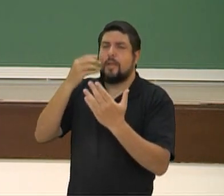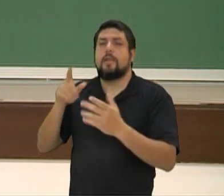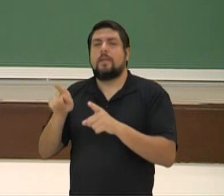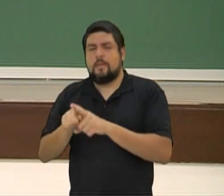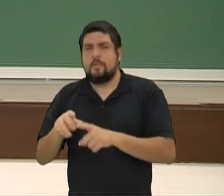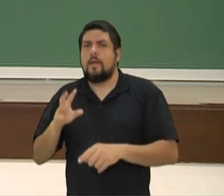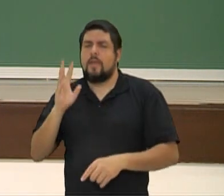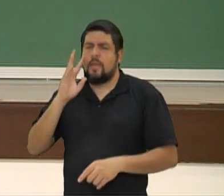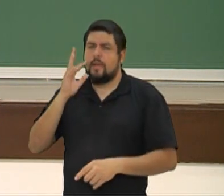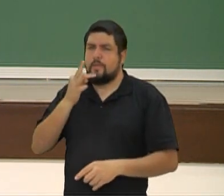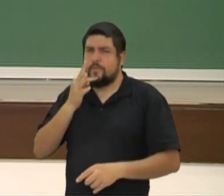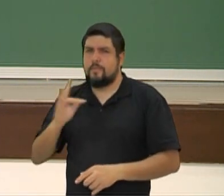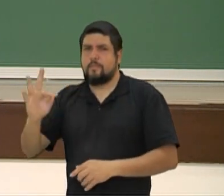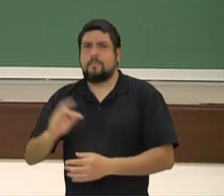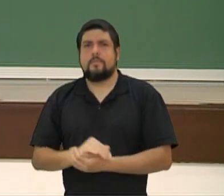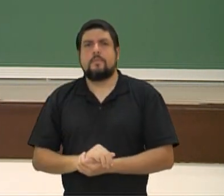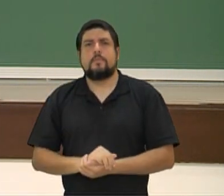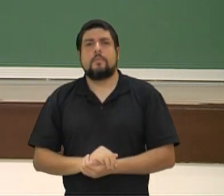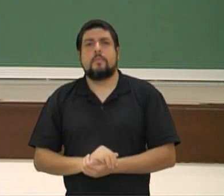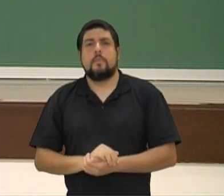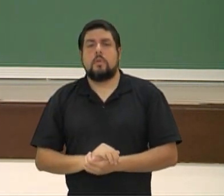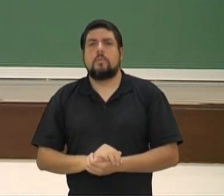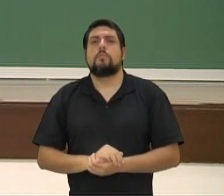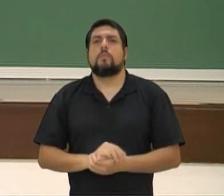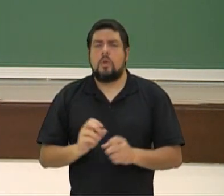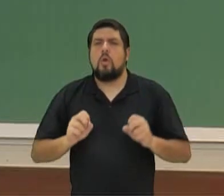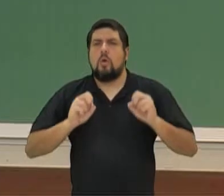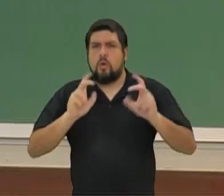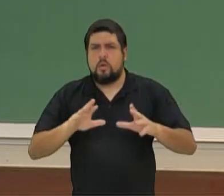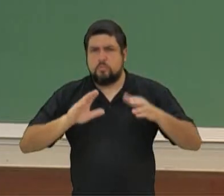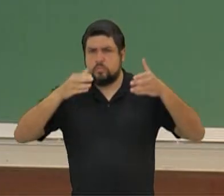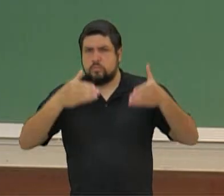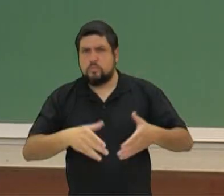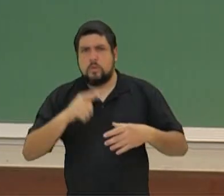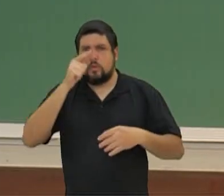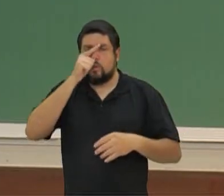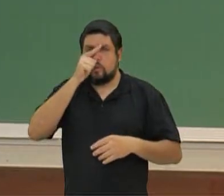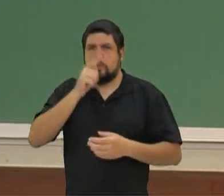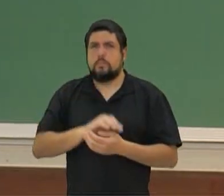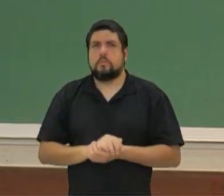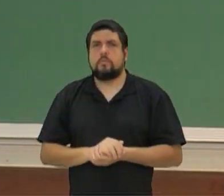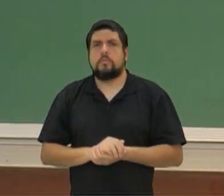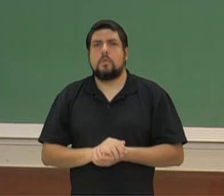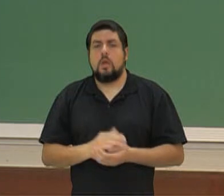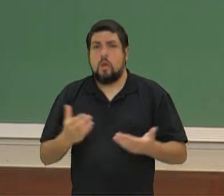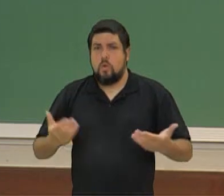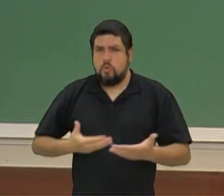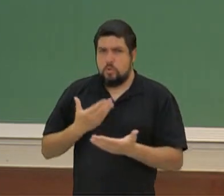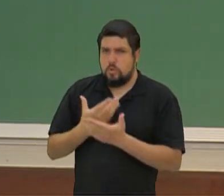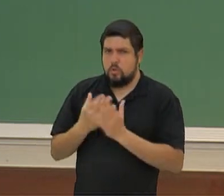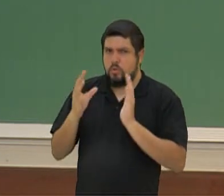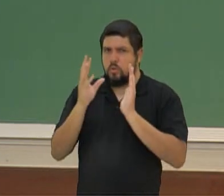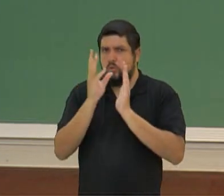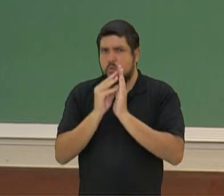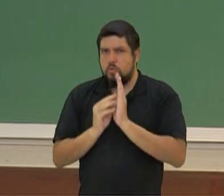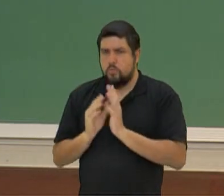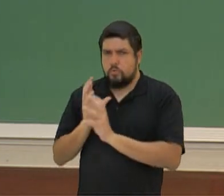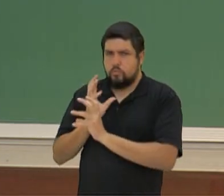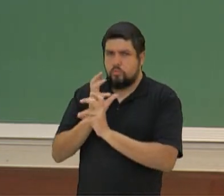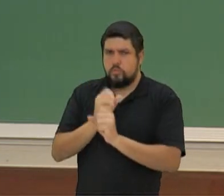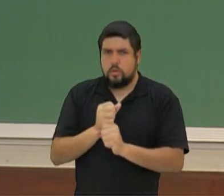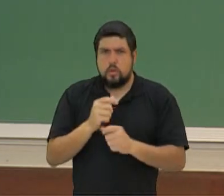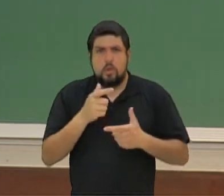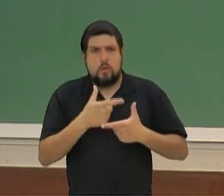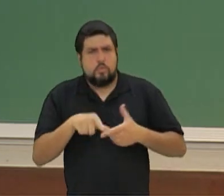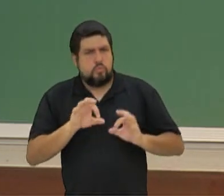Sigmund Freud. E aí, mundo grego, a gente sempre começa com uma problematização. Nessa aula, como é retomado o conteúdo, não vamos ter essa problematização,